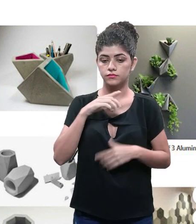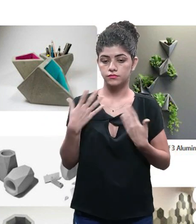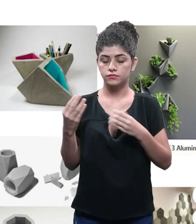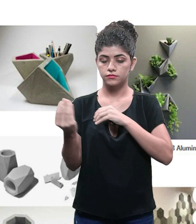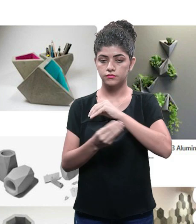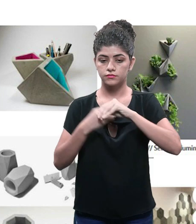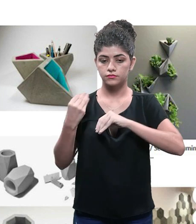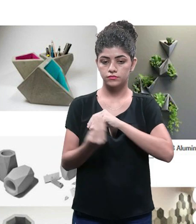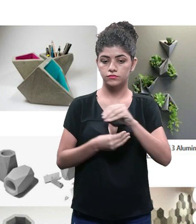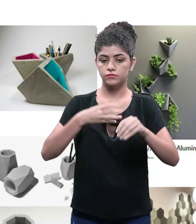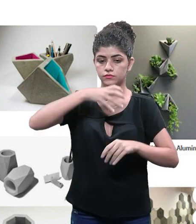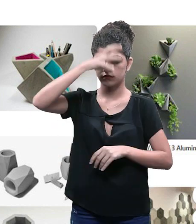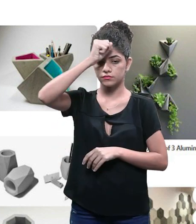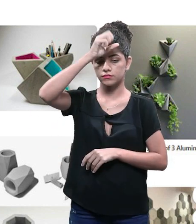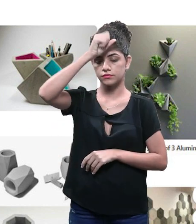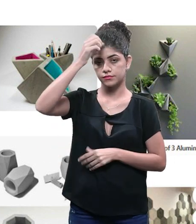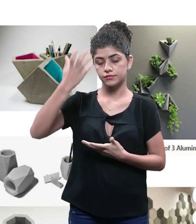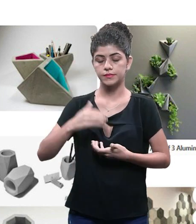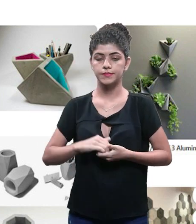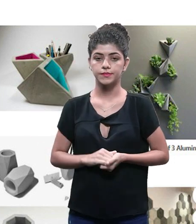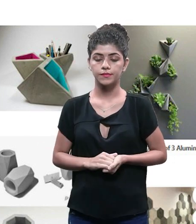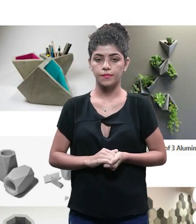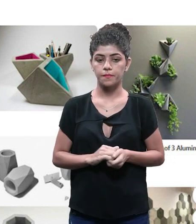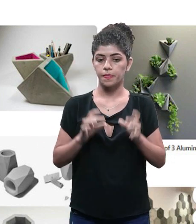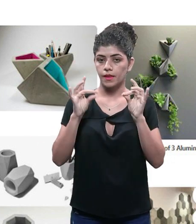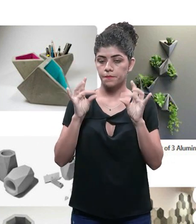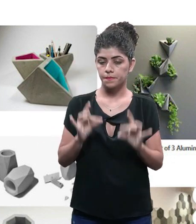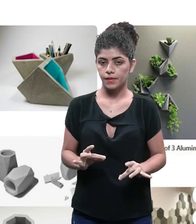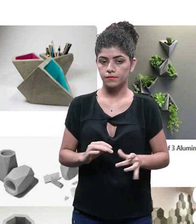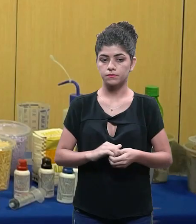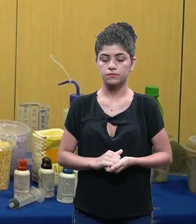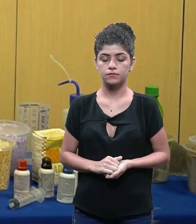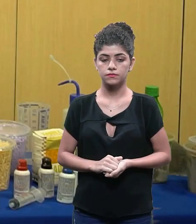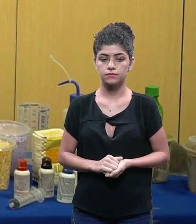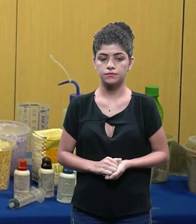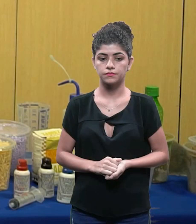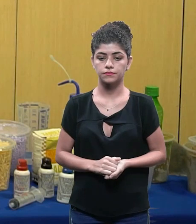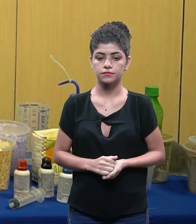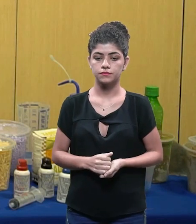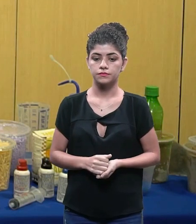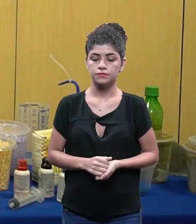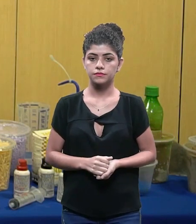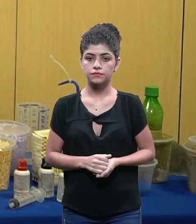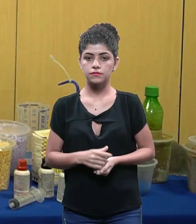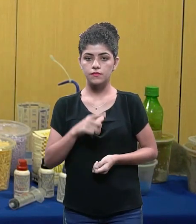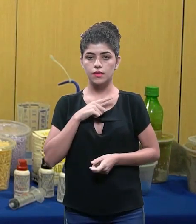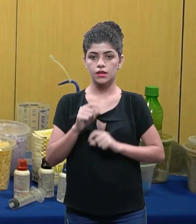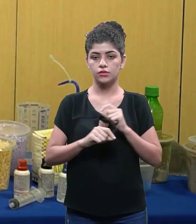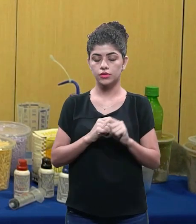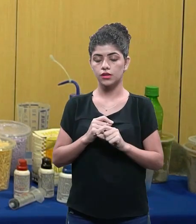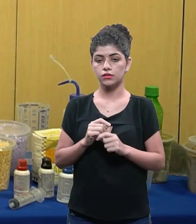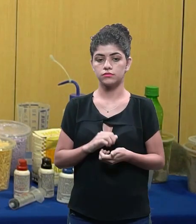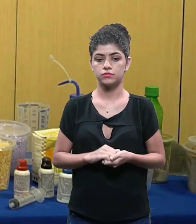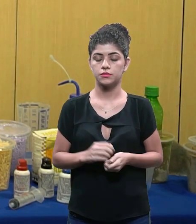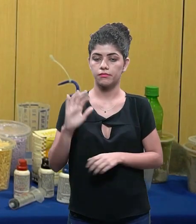podem gerar com essa mistura que vocês vão aprender, que são os concretos especiais, certo? No nosso caso, é um compósito